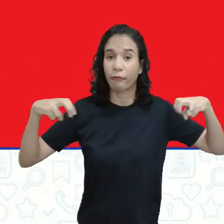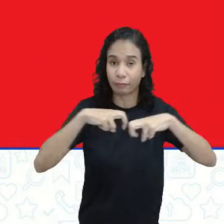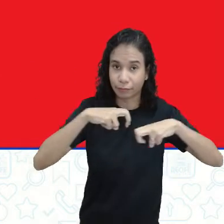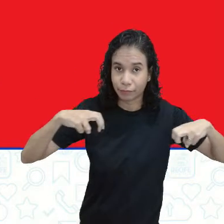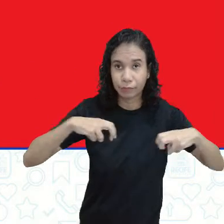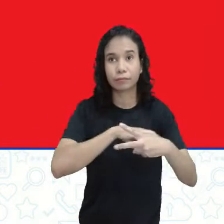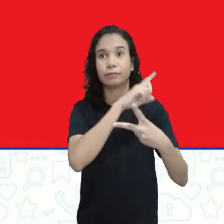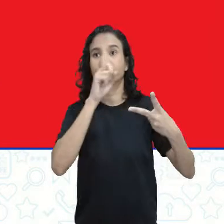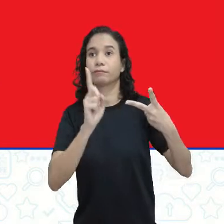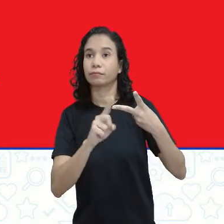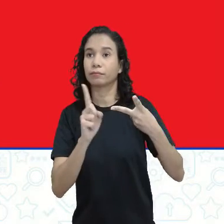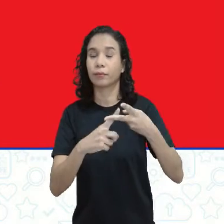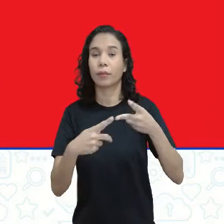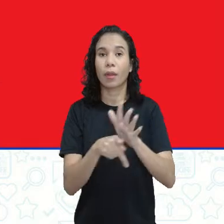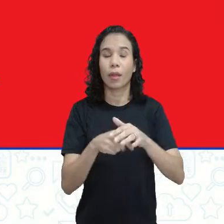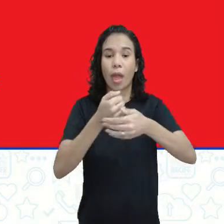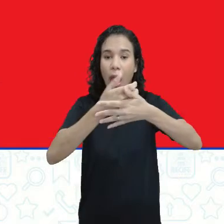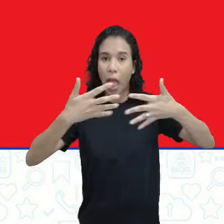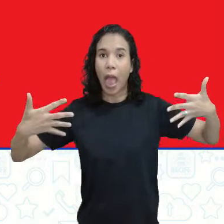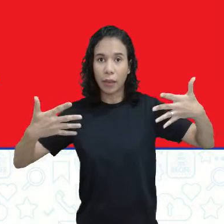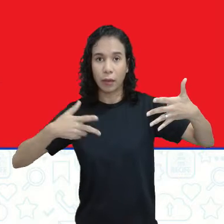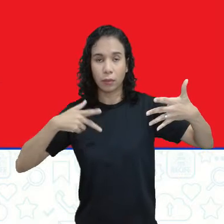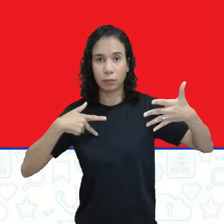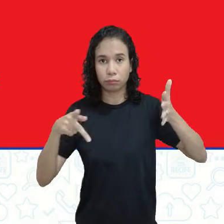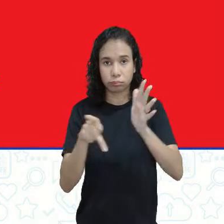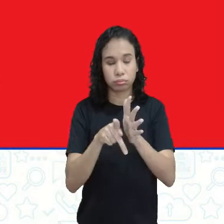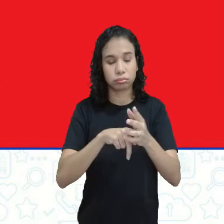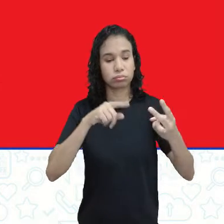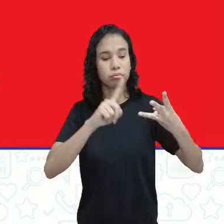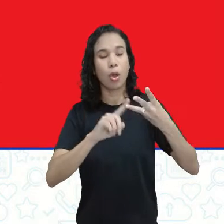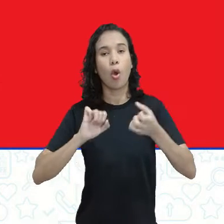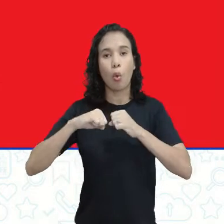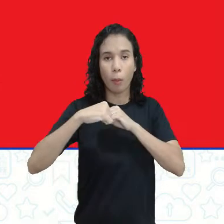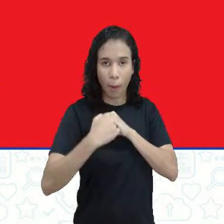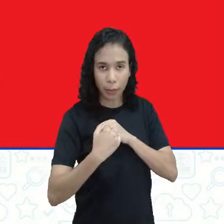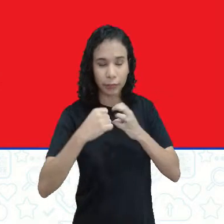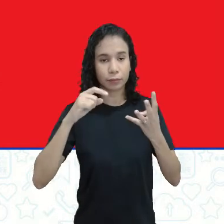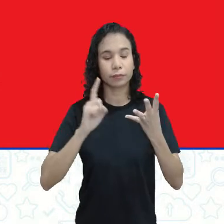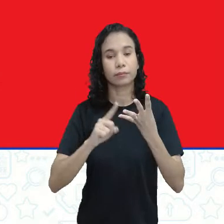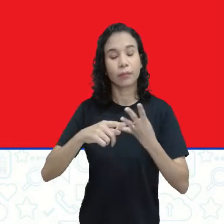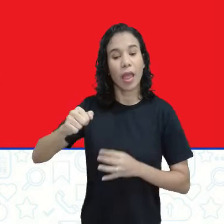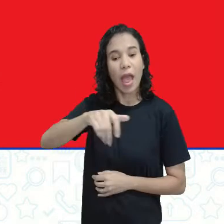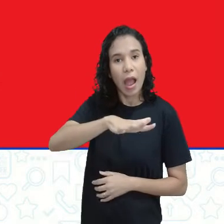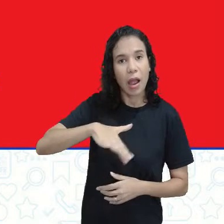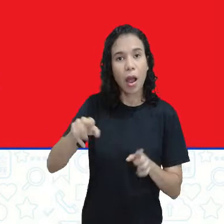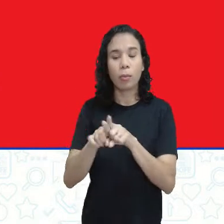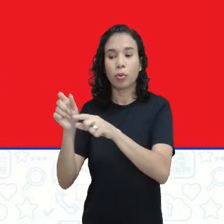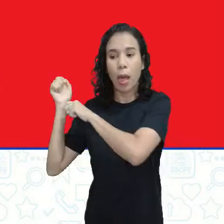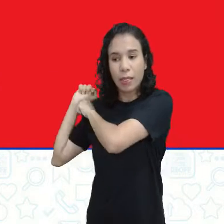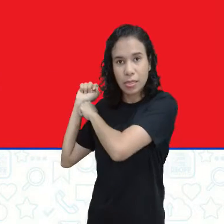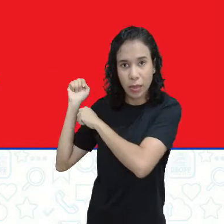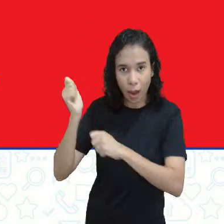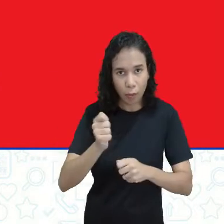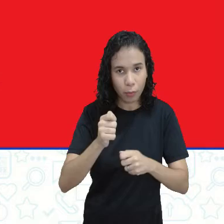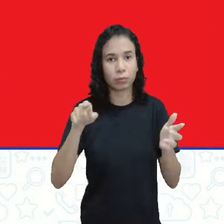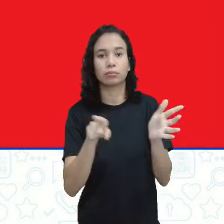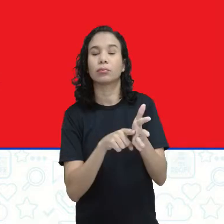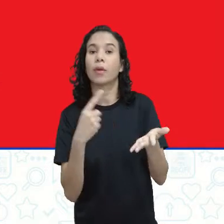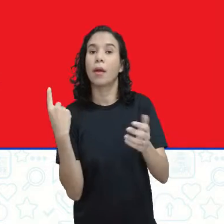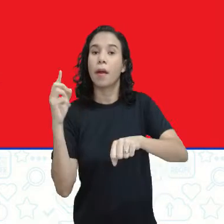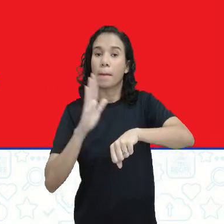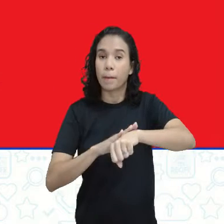invasão, rede e parede, combate, campo e taco, marca,